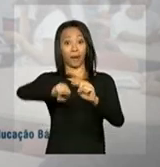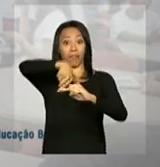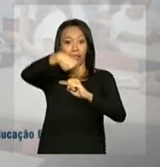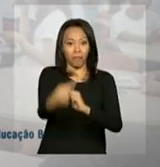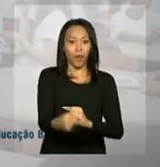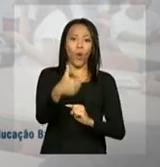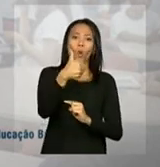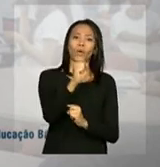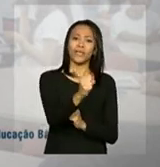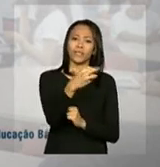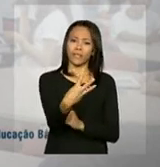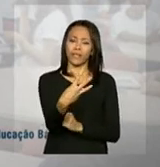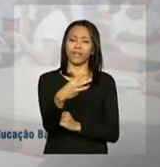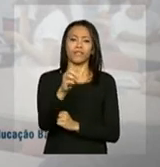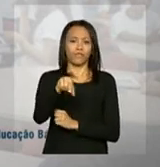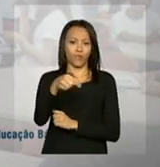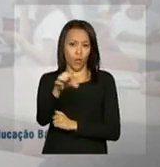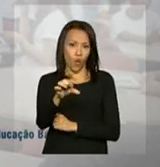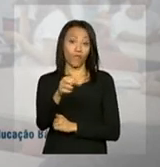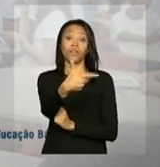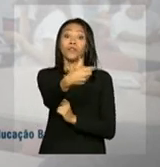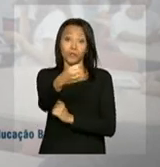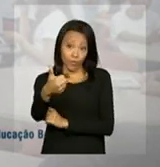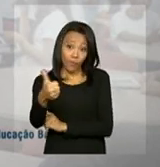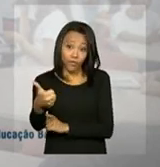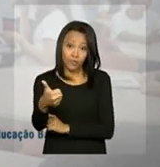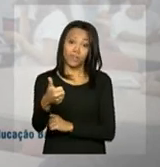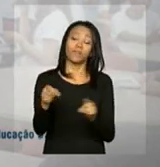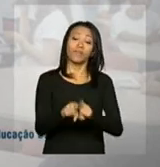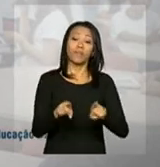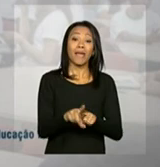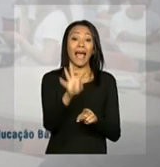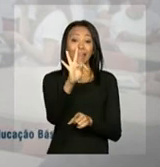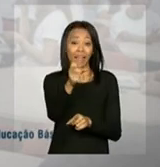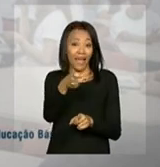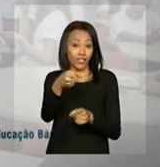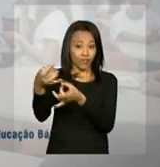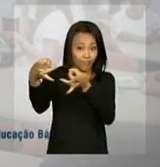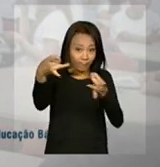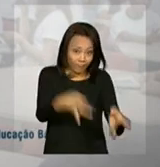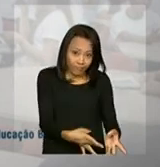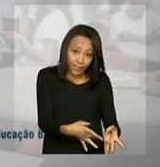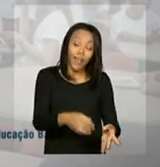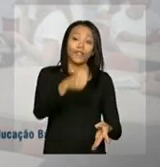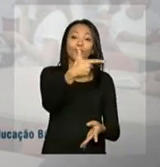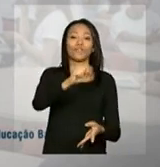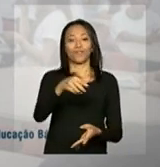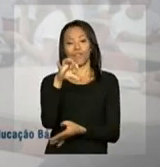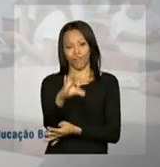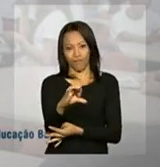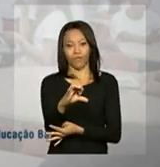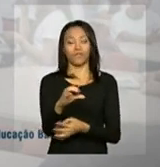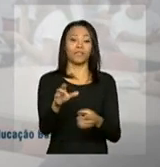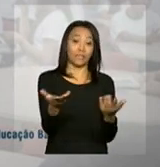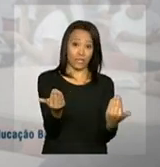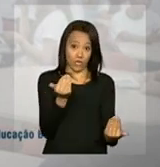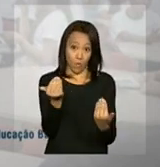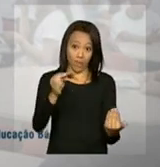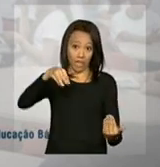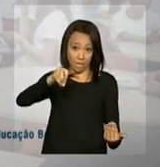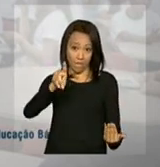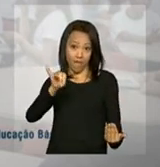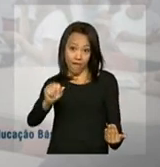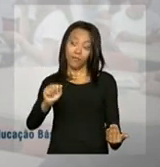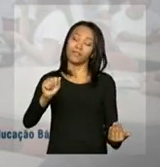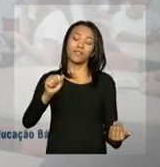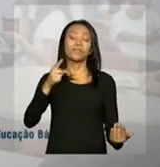83,9% em 2011. E a taxa de abandono é de 2,9%, enquanto a média nacional